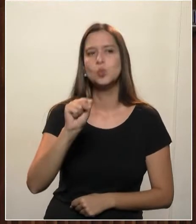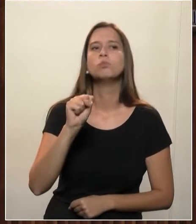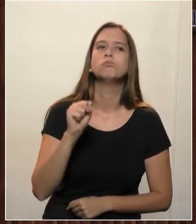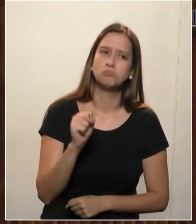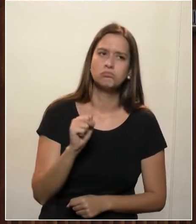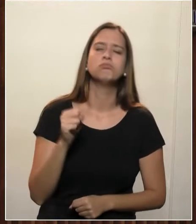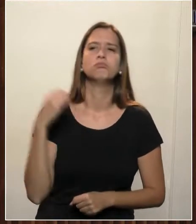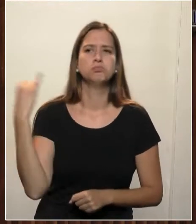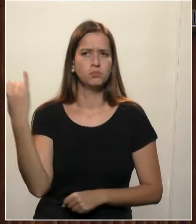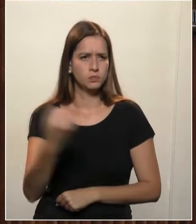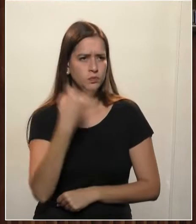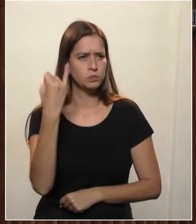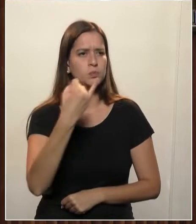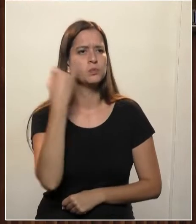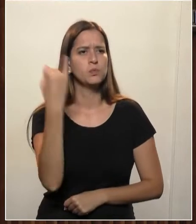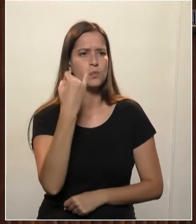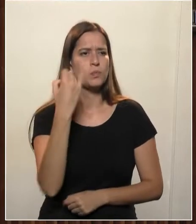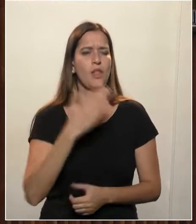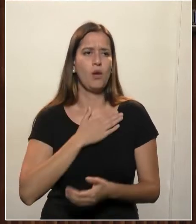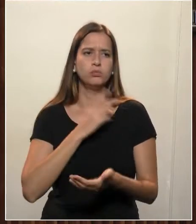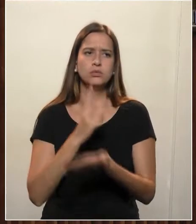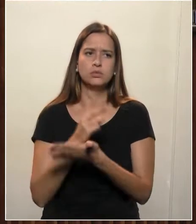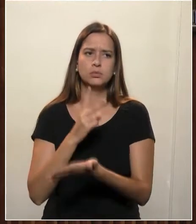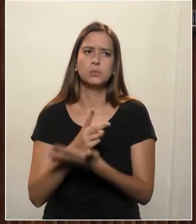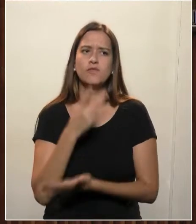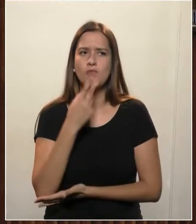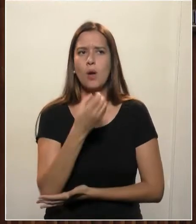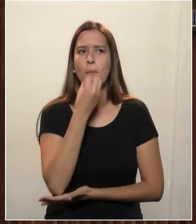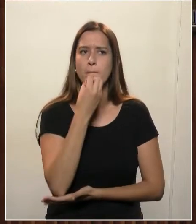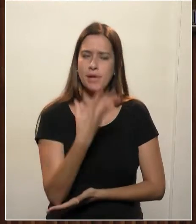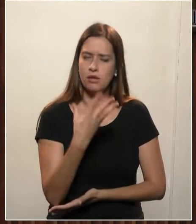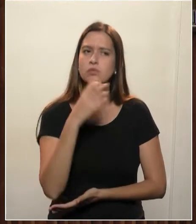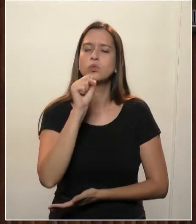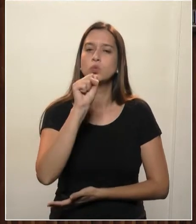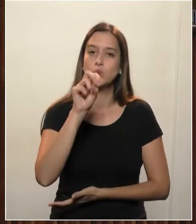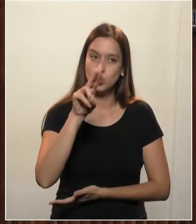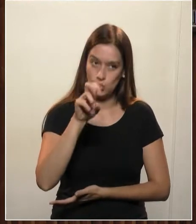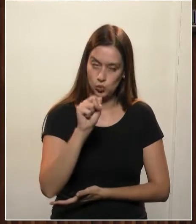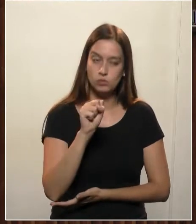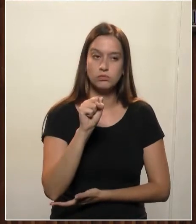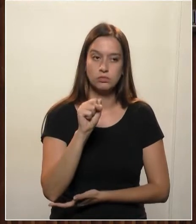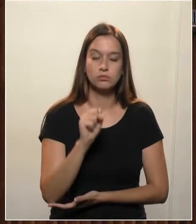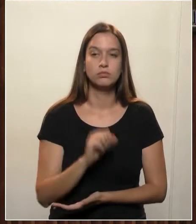Eu sempre falo. Talvez a maior conquista social do povo brasileiro é o SUS.